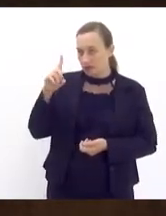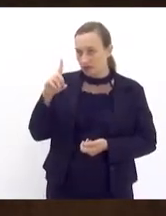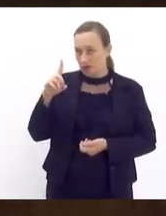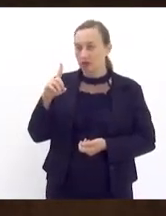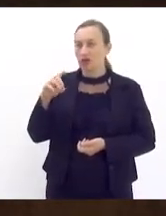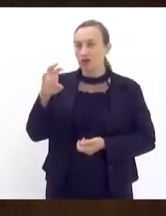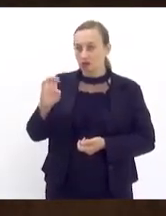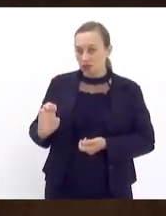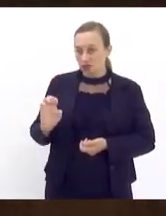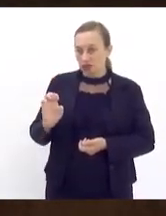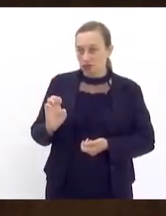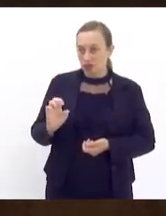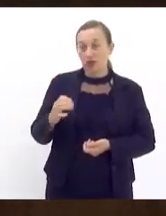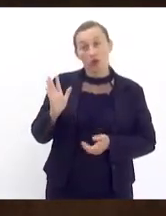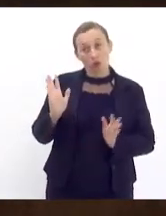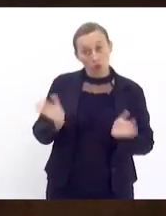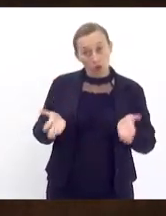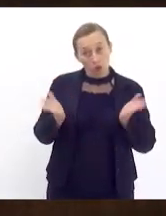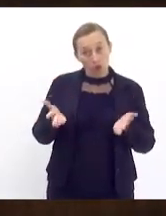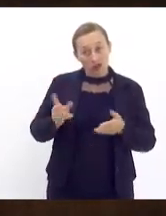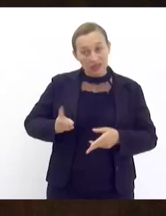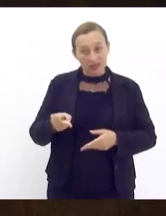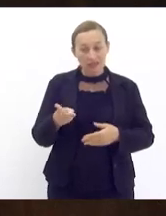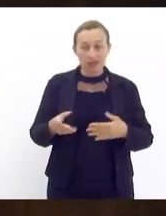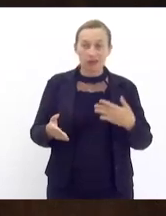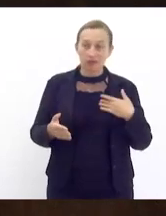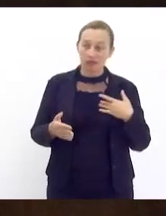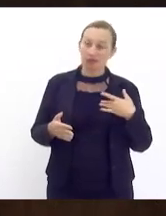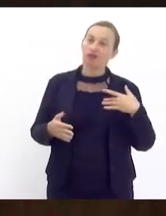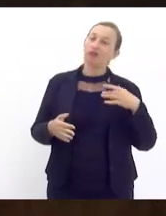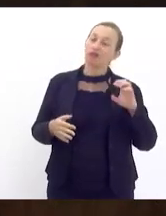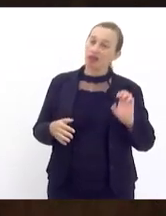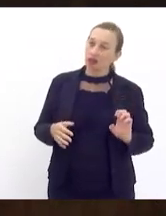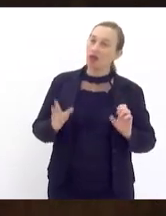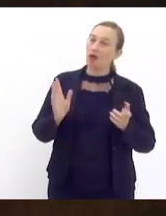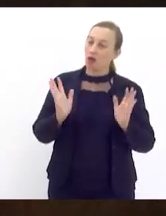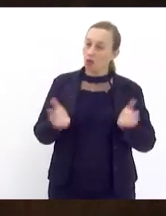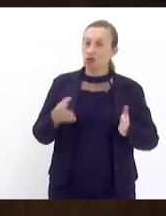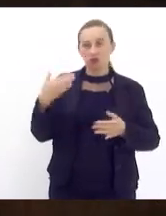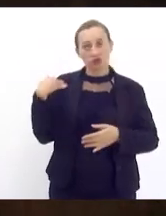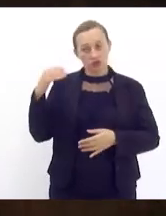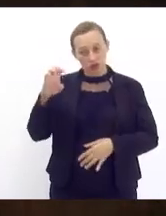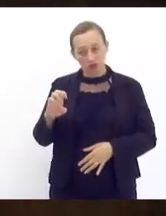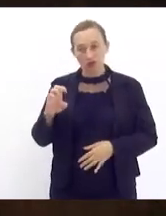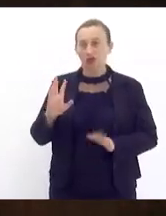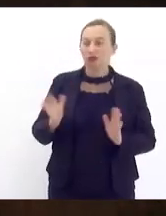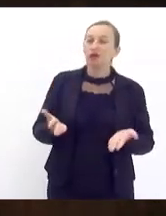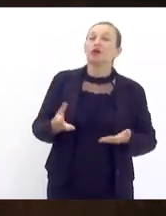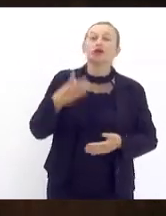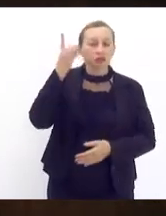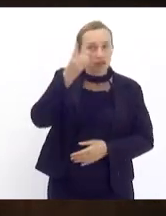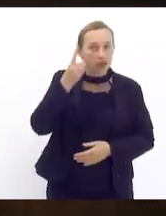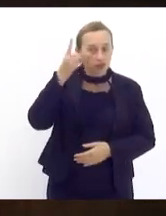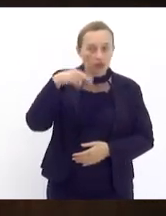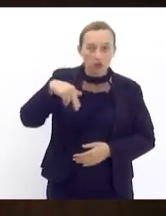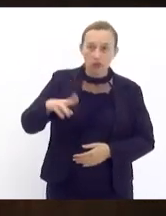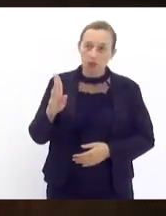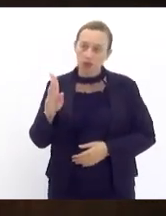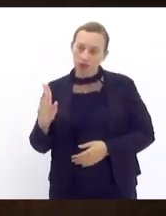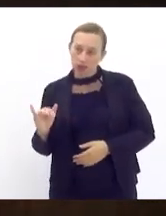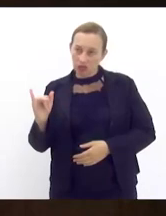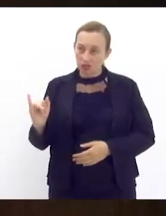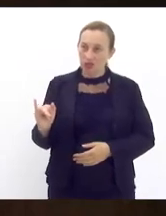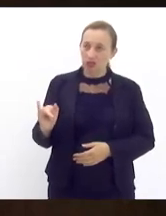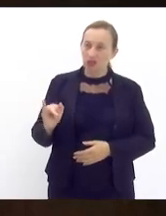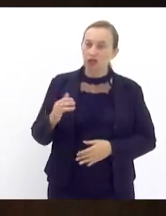hoje eventualmente está na minha esquerda está sempre na minha direita mas hoje está na minha esquerda quando o deputado Munir Neto deu a entrada no projeto